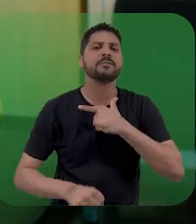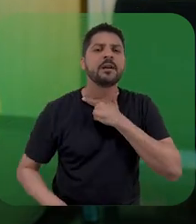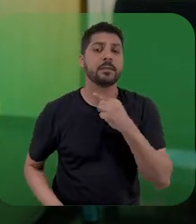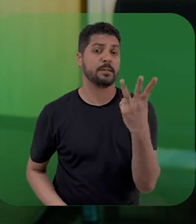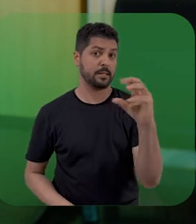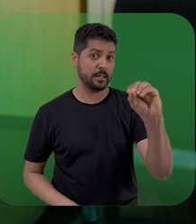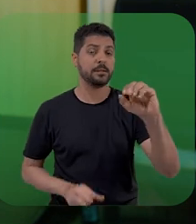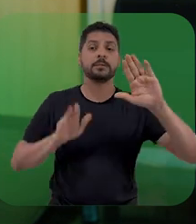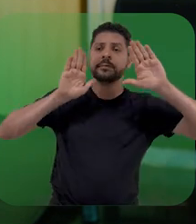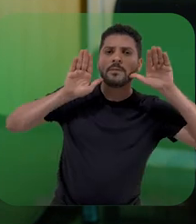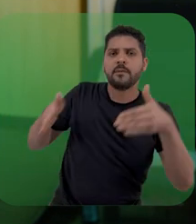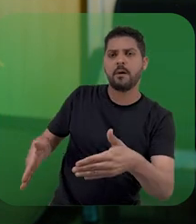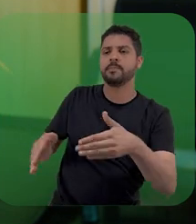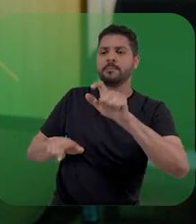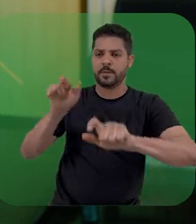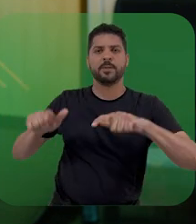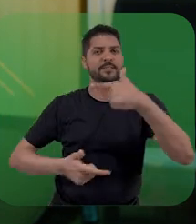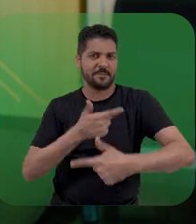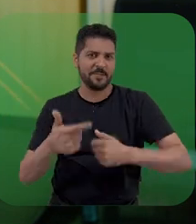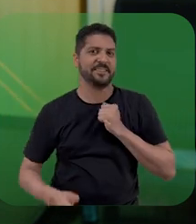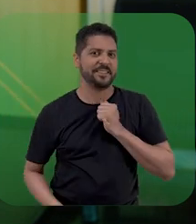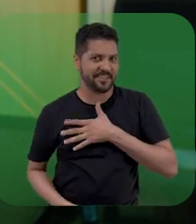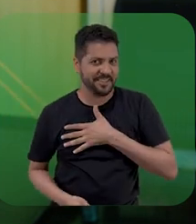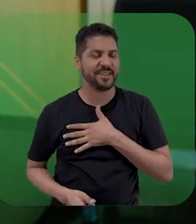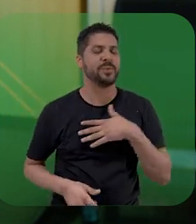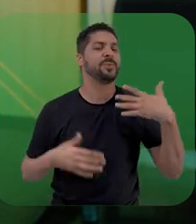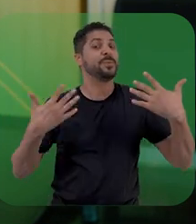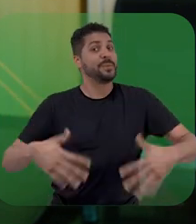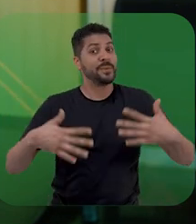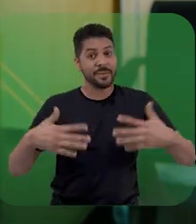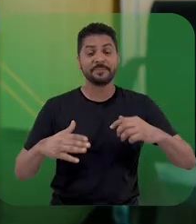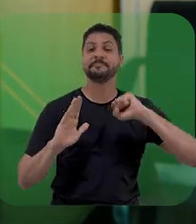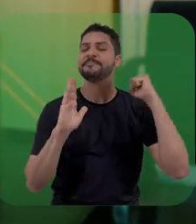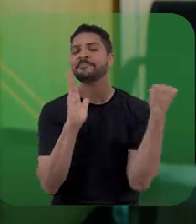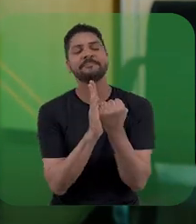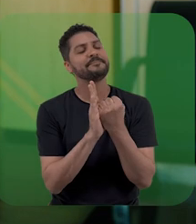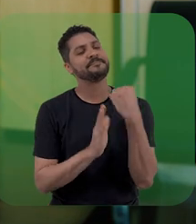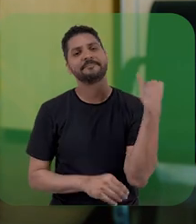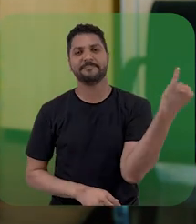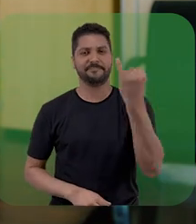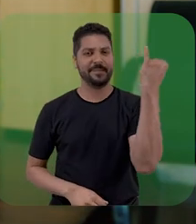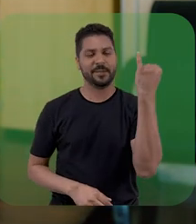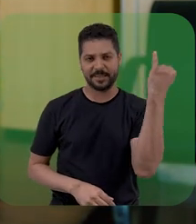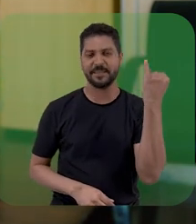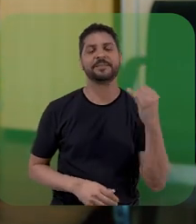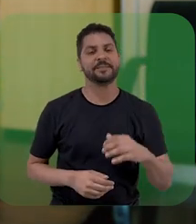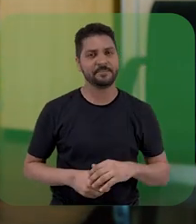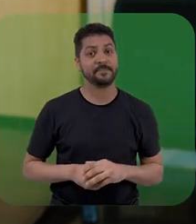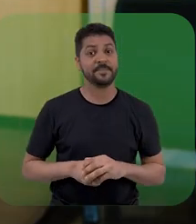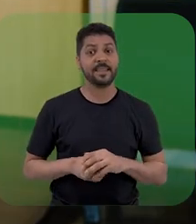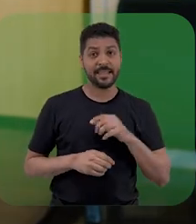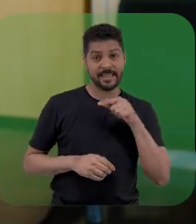ofertadas exclusivamente para servidores do Instituto Federal de Pernambuco, um marco significativo para a nossa